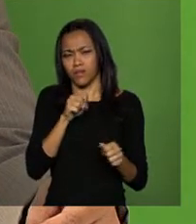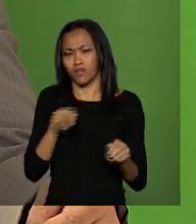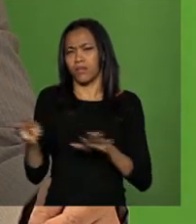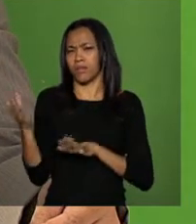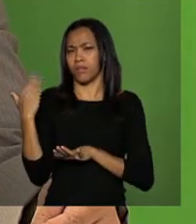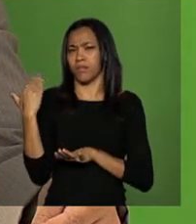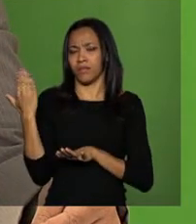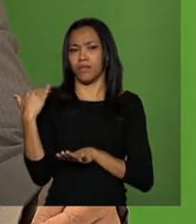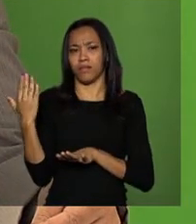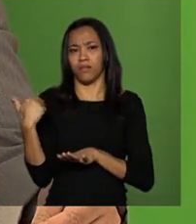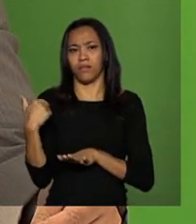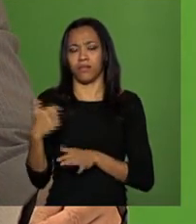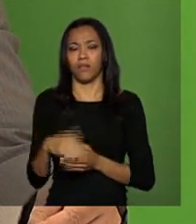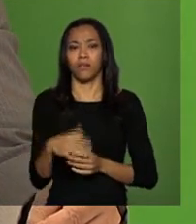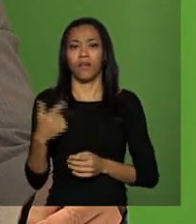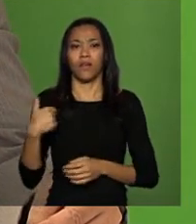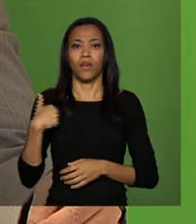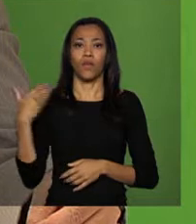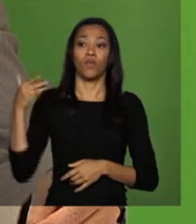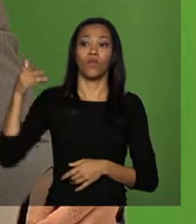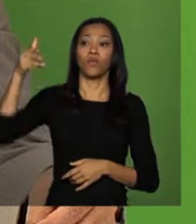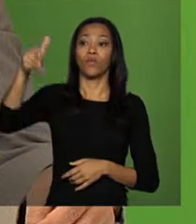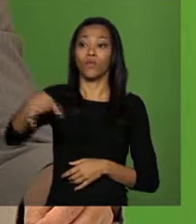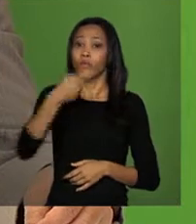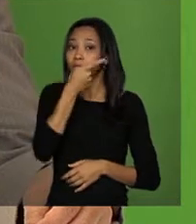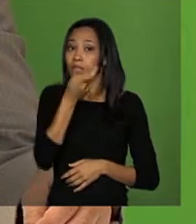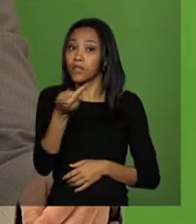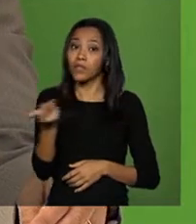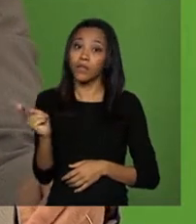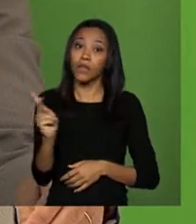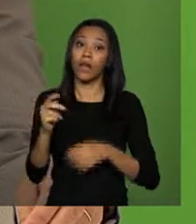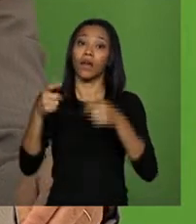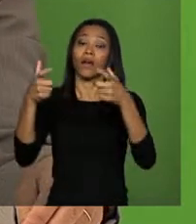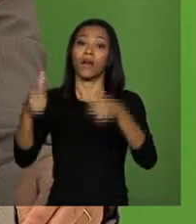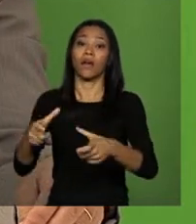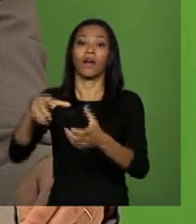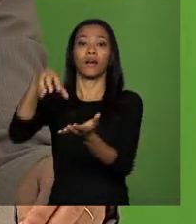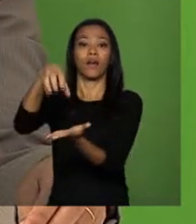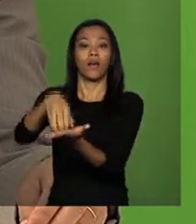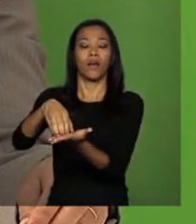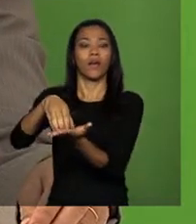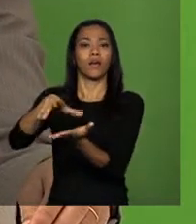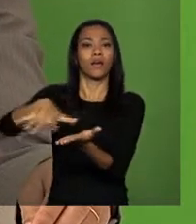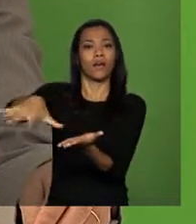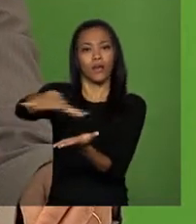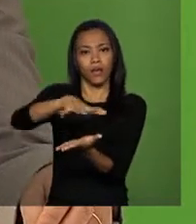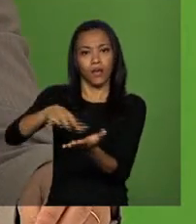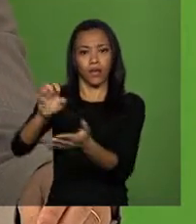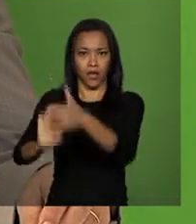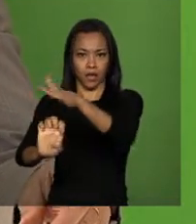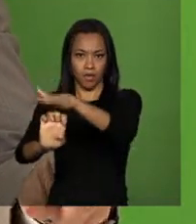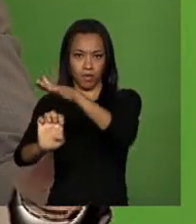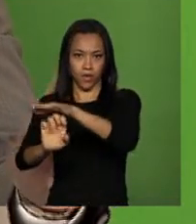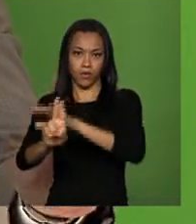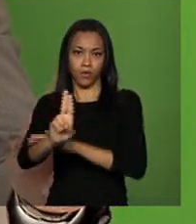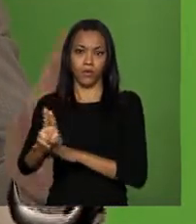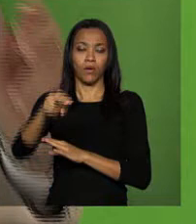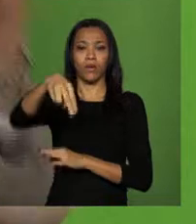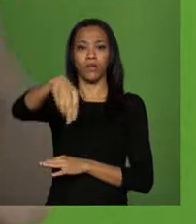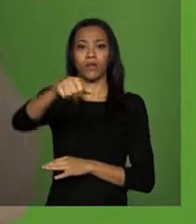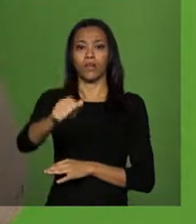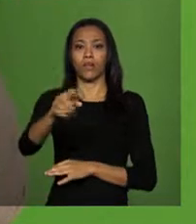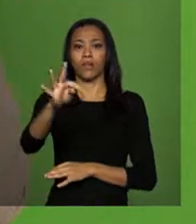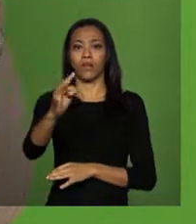acho que fui visitar, inaugurar um centro de logística da Natura, e com essa